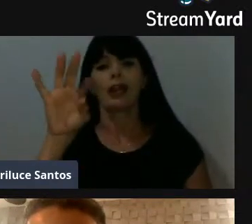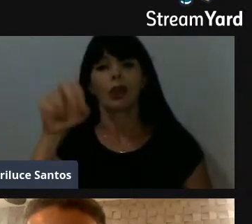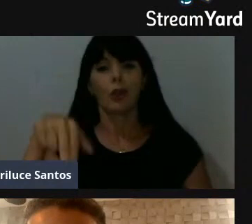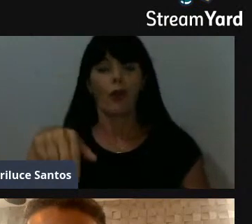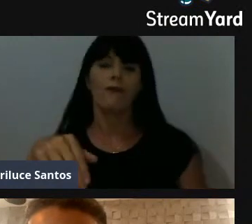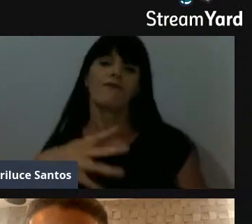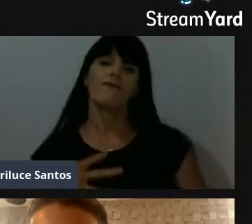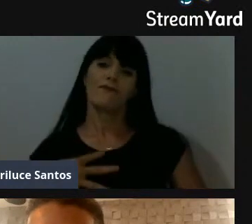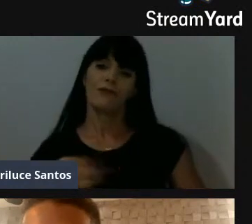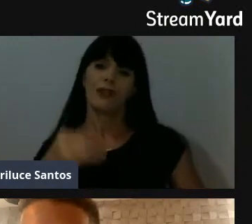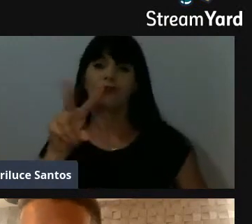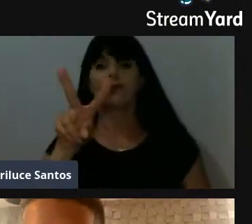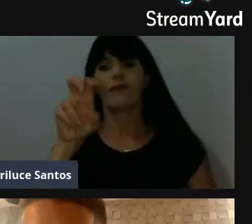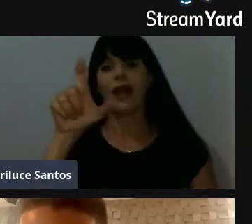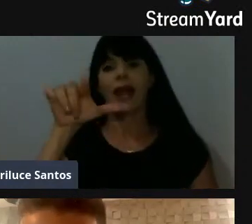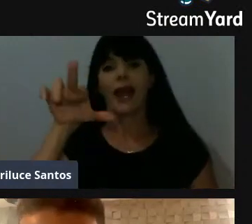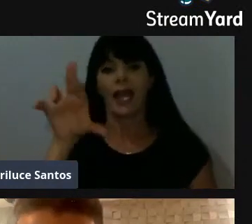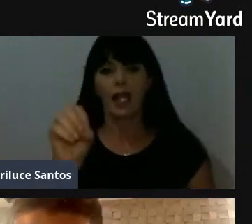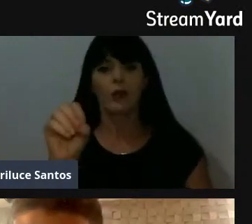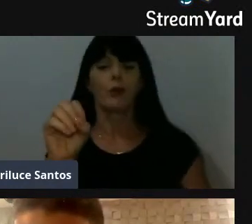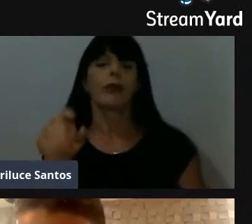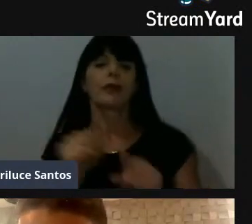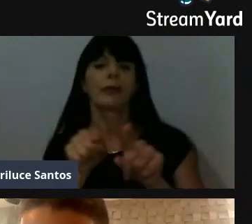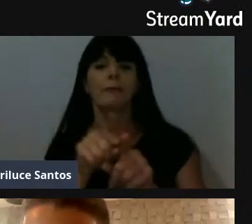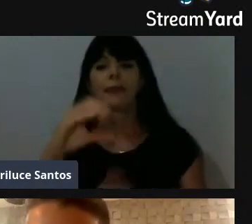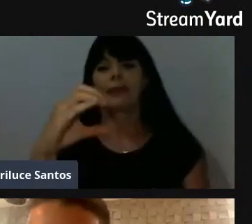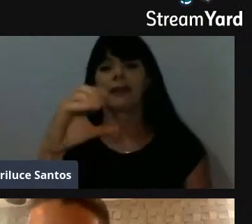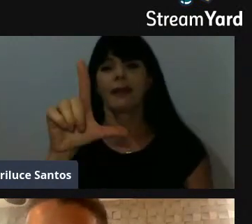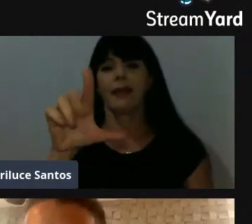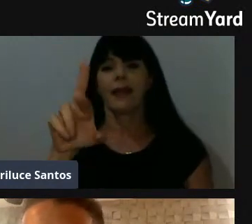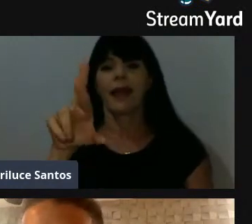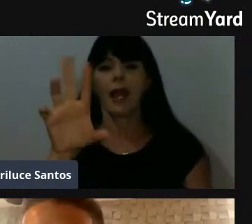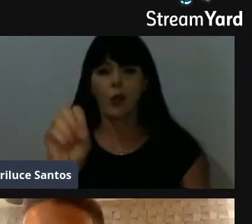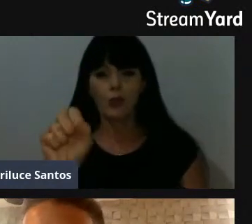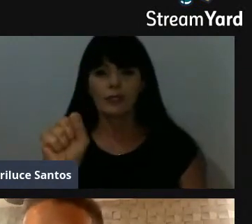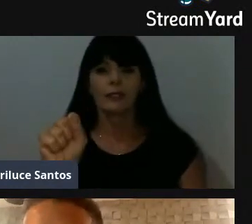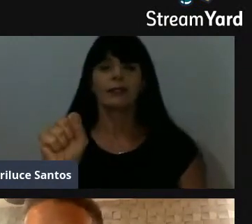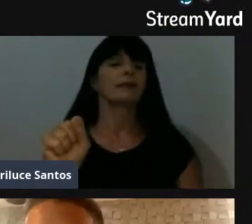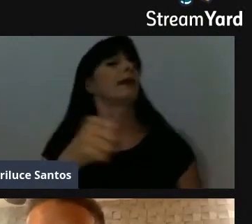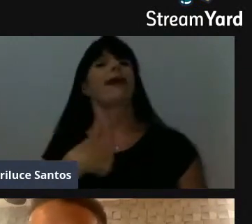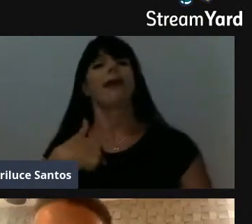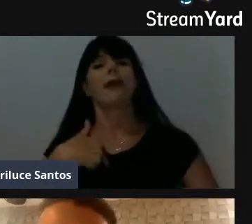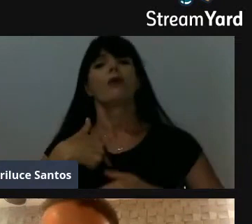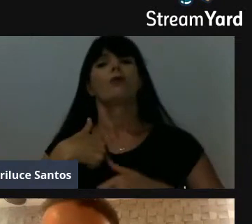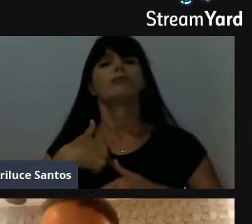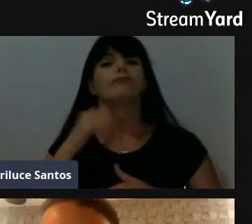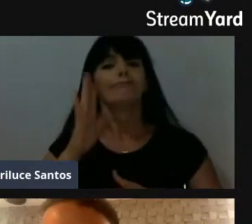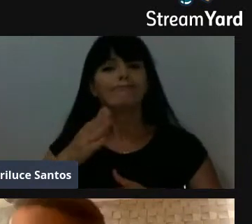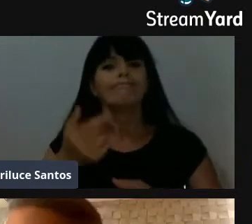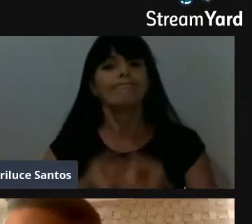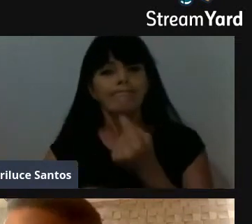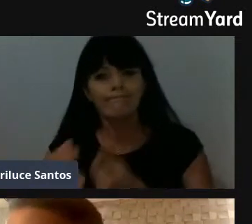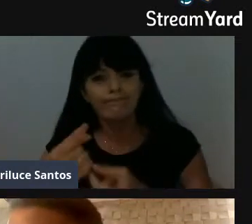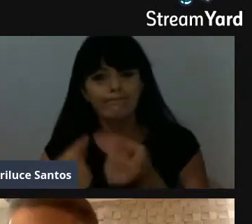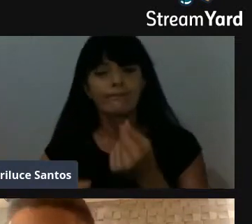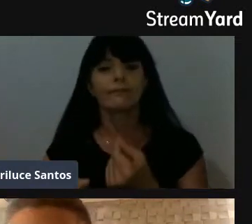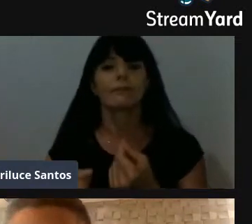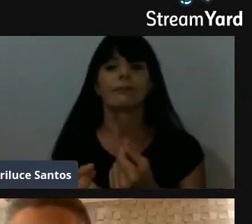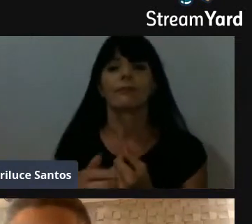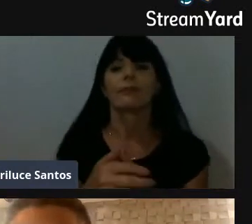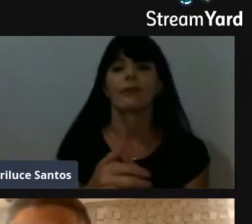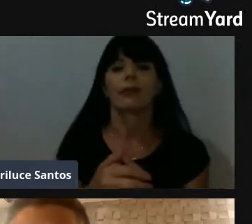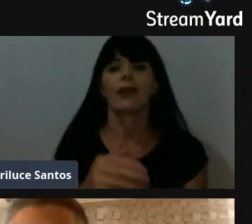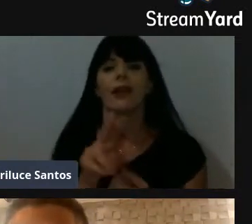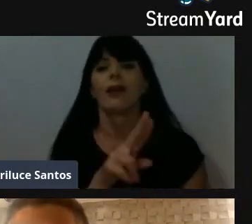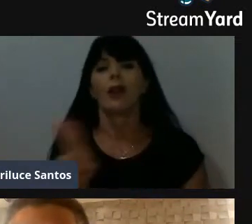da Cleusa, comerciante, né, aqui no Nossa Senhora das Graças há mais de 25 anos. Meu nome político é Gleitinho do